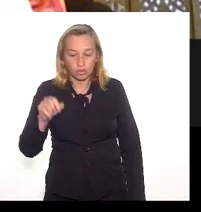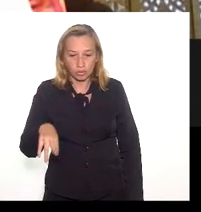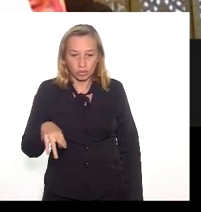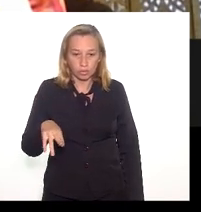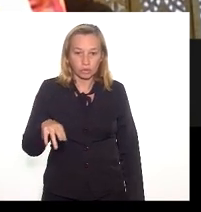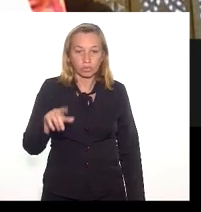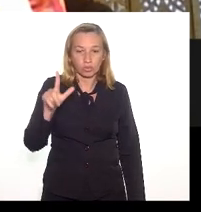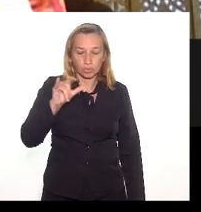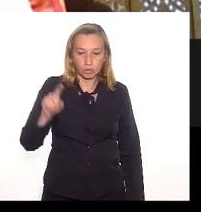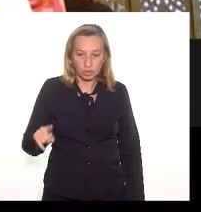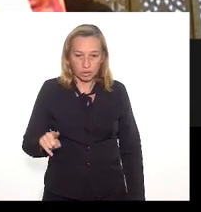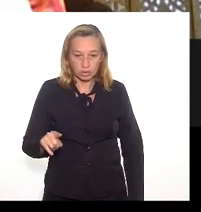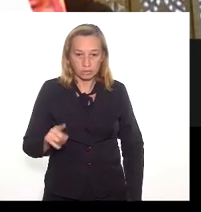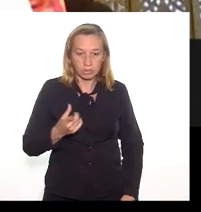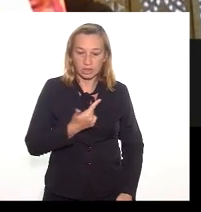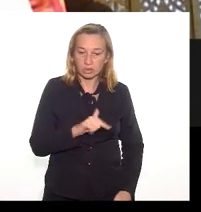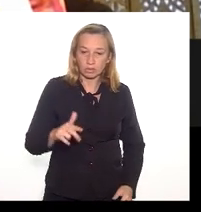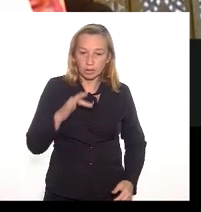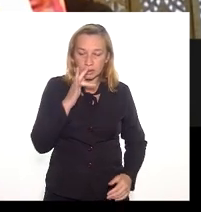possíveis alagamentos.